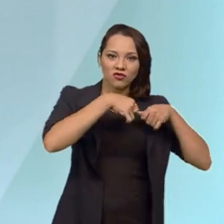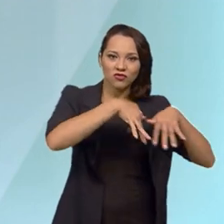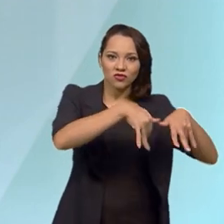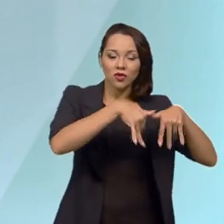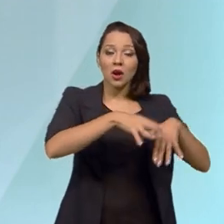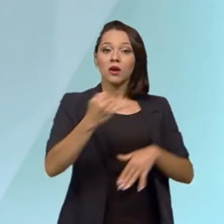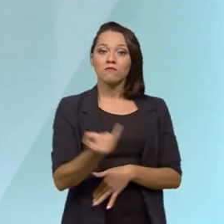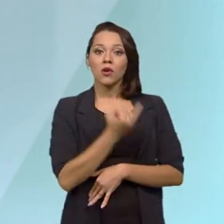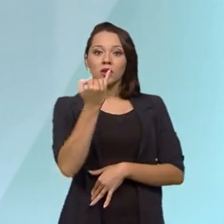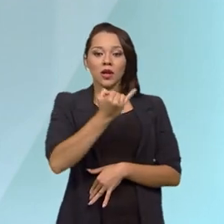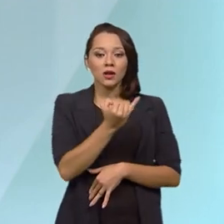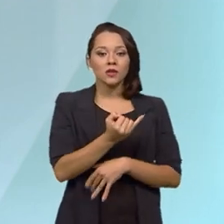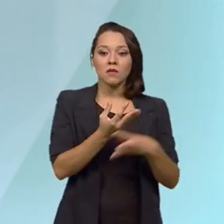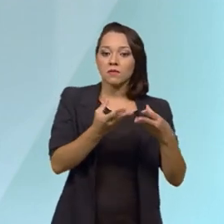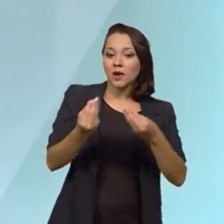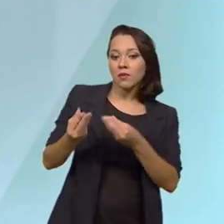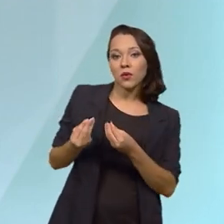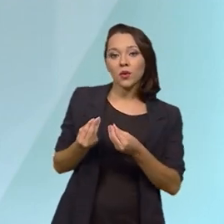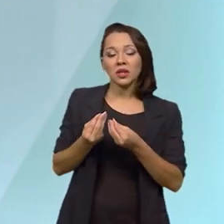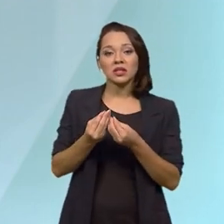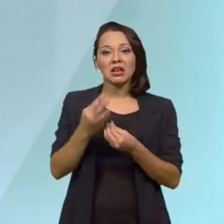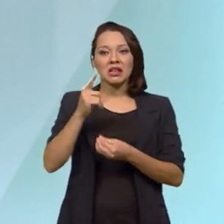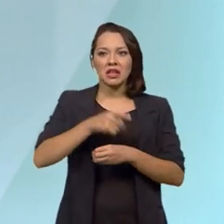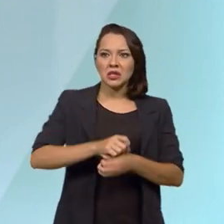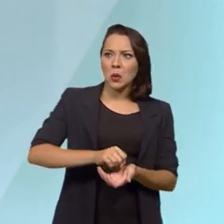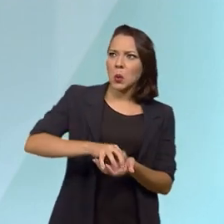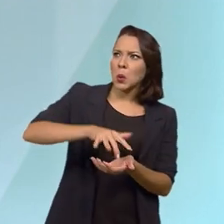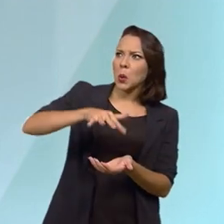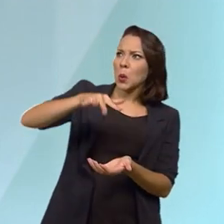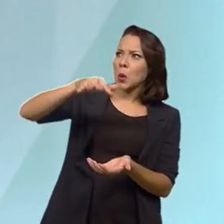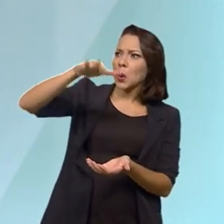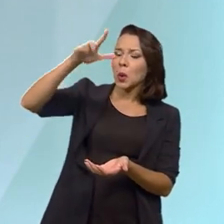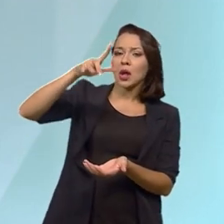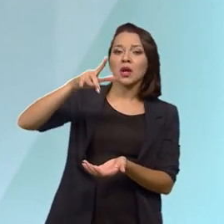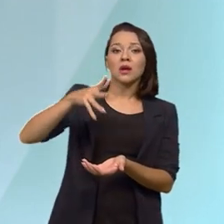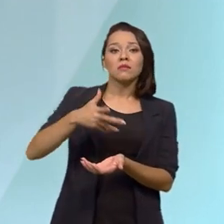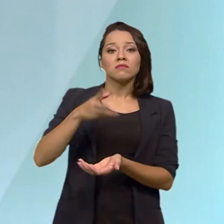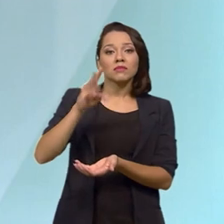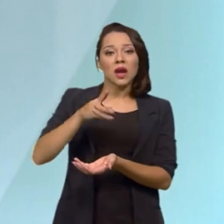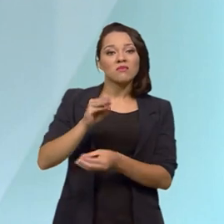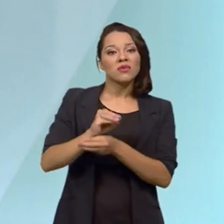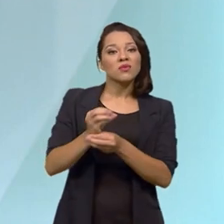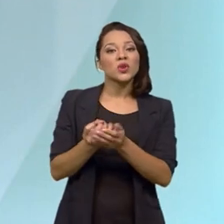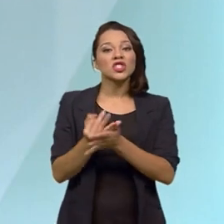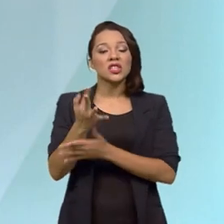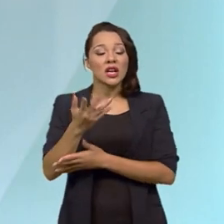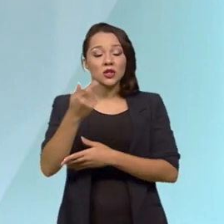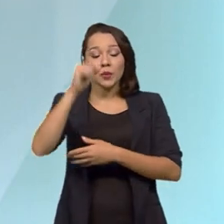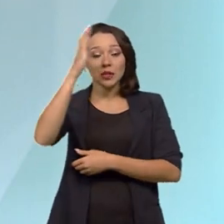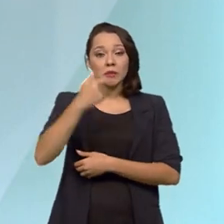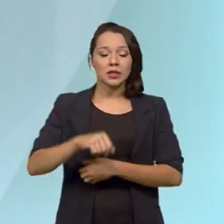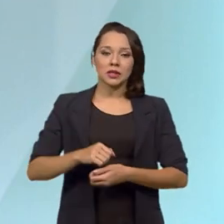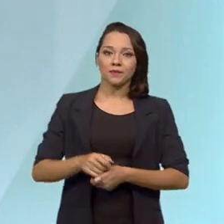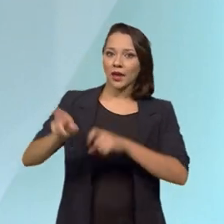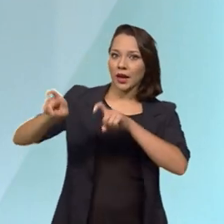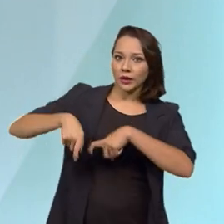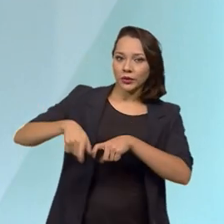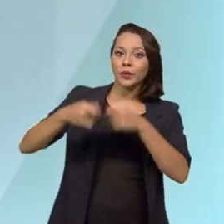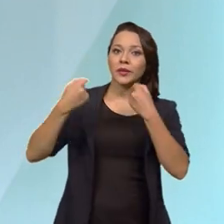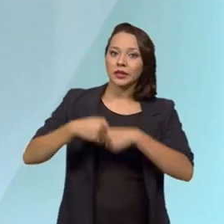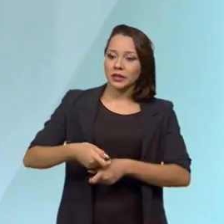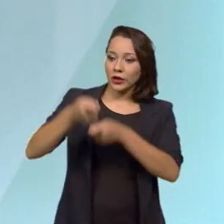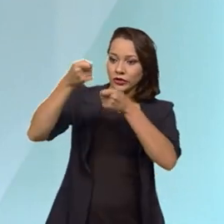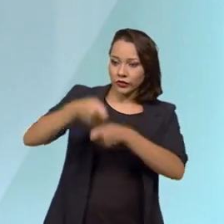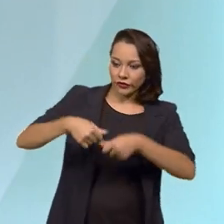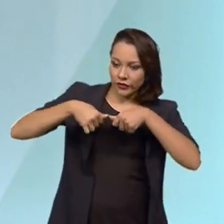absorver parte desse volume de fertilizantes que o Brasil tanto necessita. A agricultura precisa de fertilizantes,